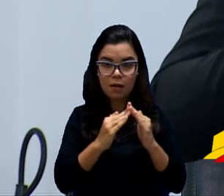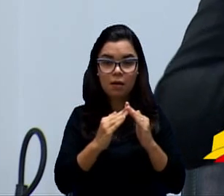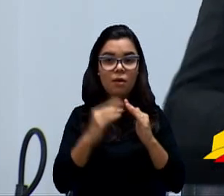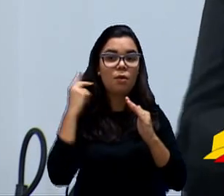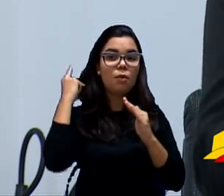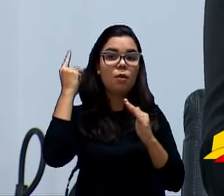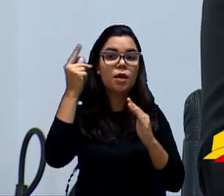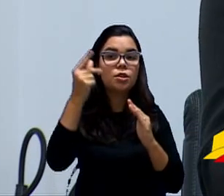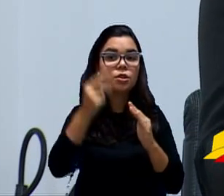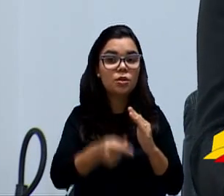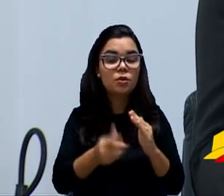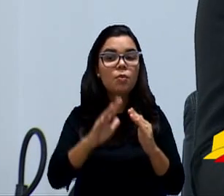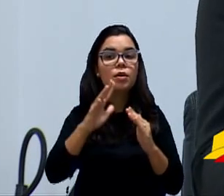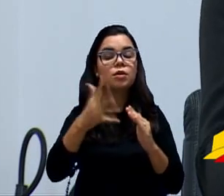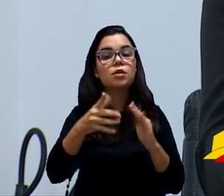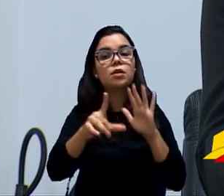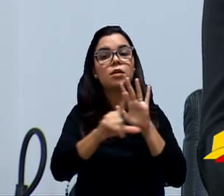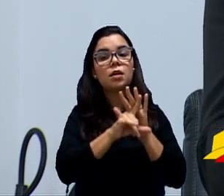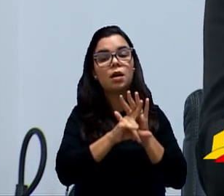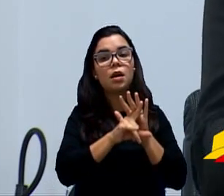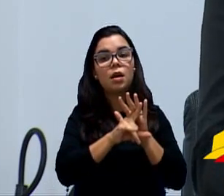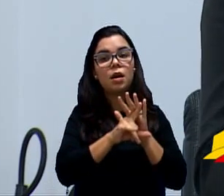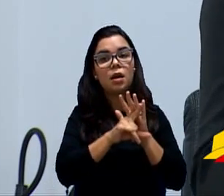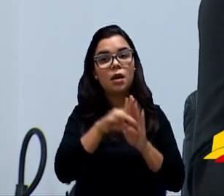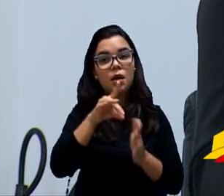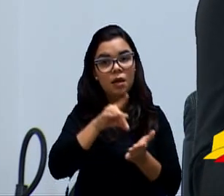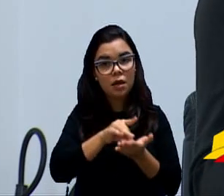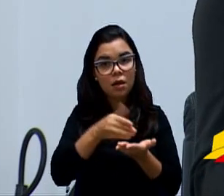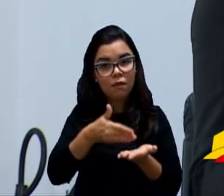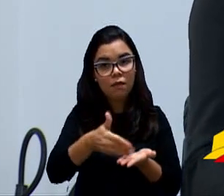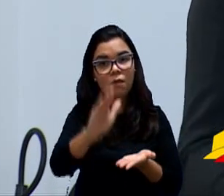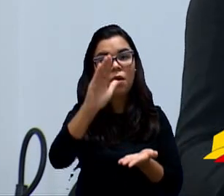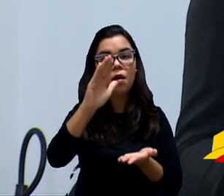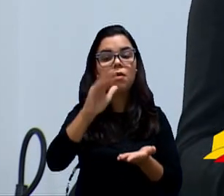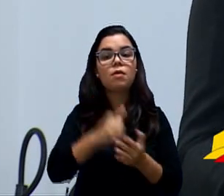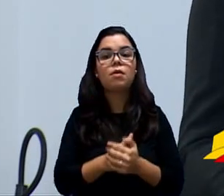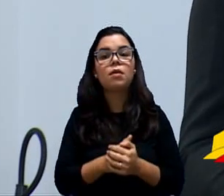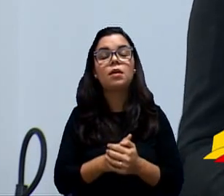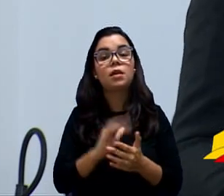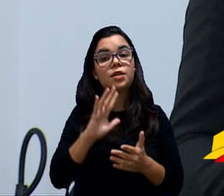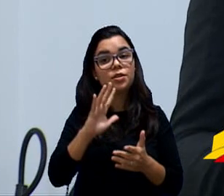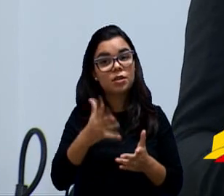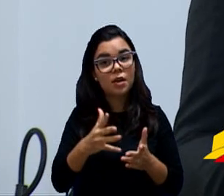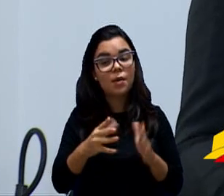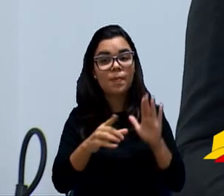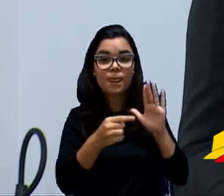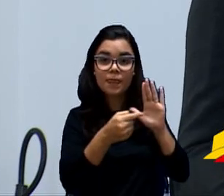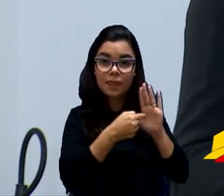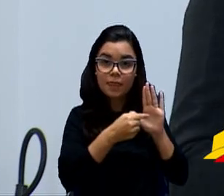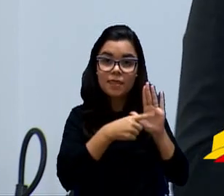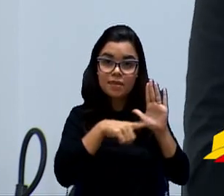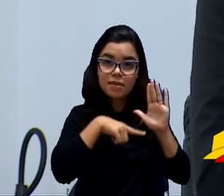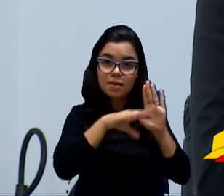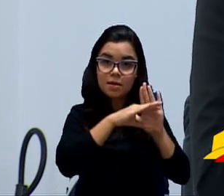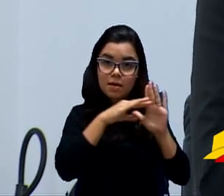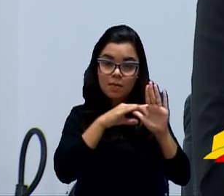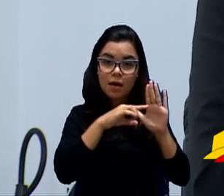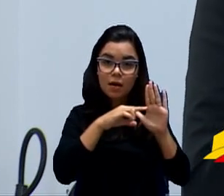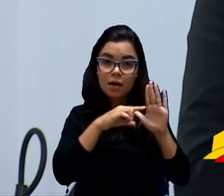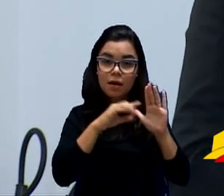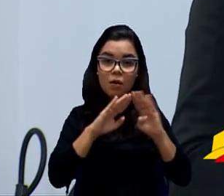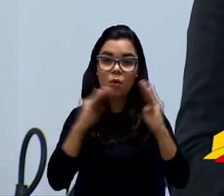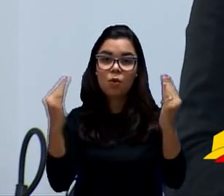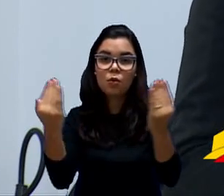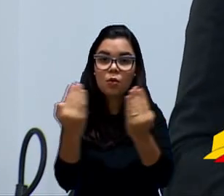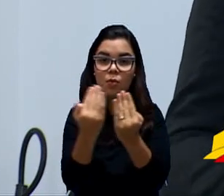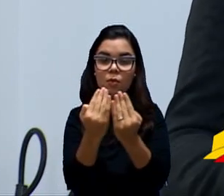antigos, porque já existe a lei em vigor, a atual lei que está em vigor, ela já prevê que para condomínios novos a questão